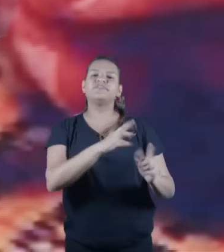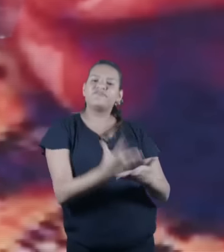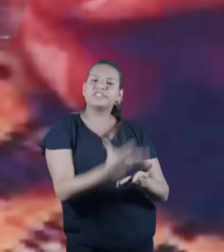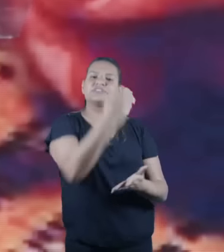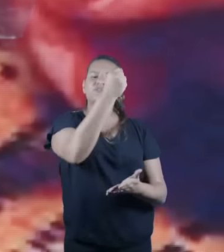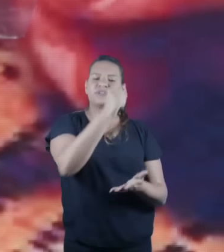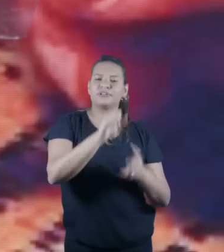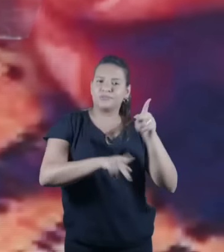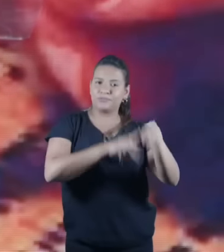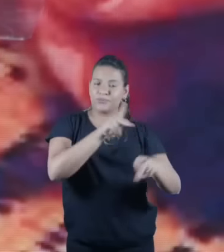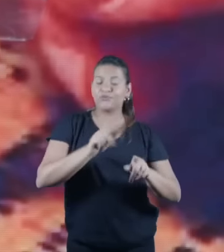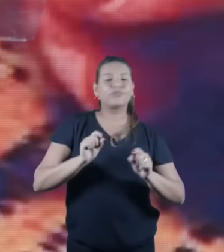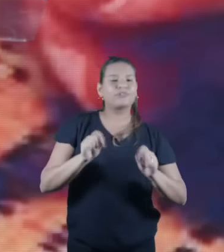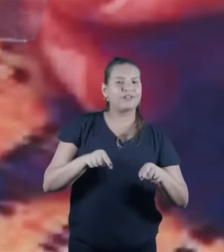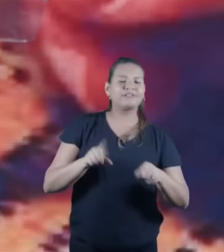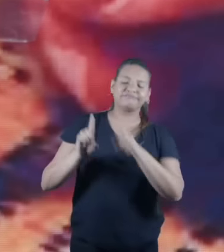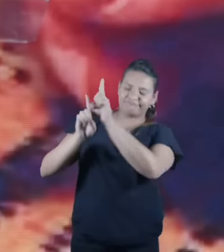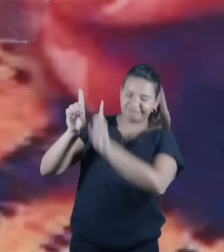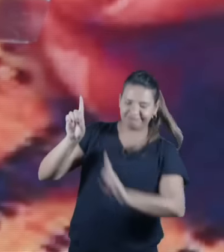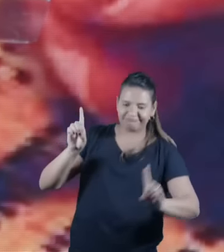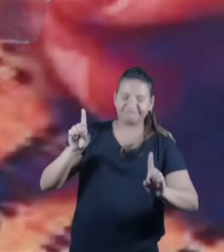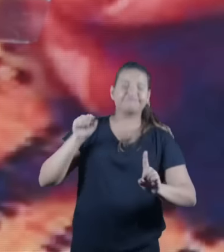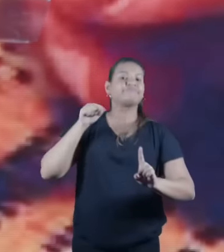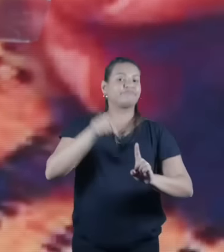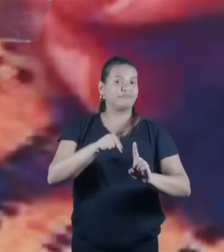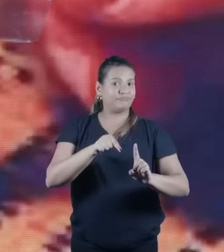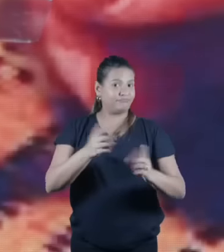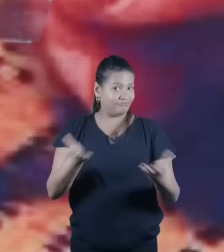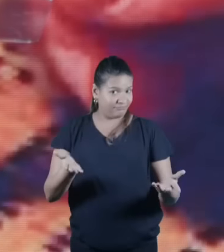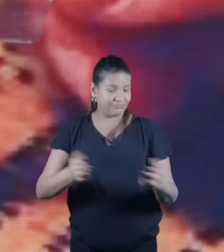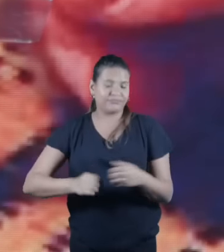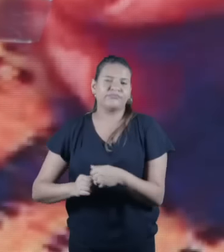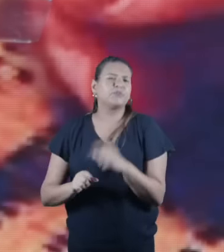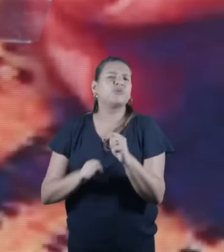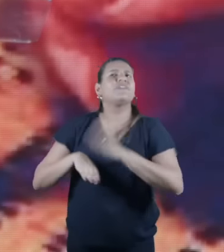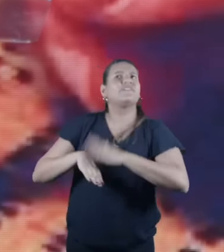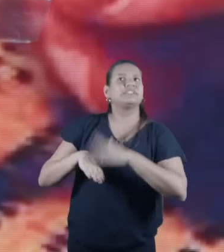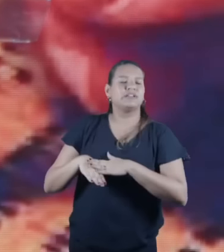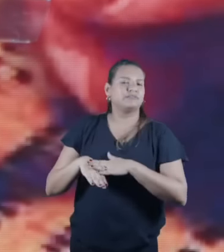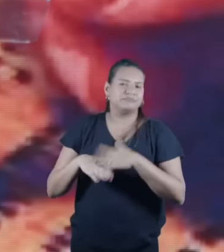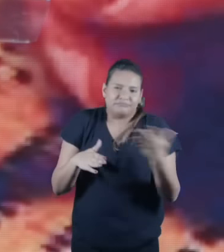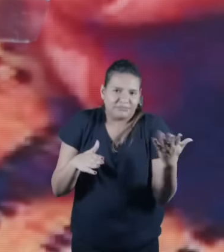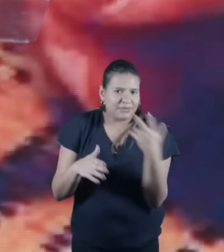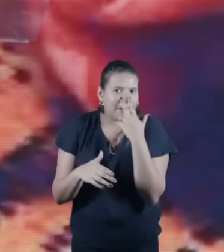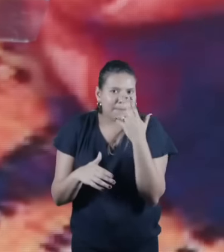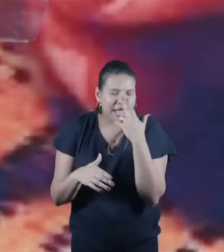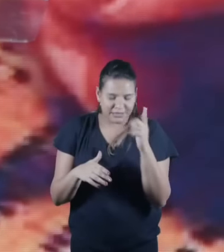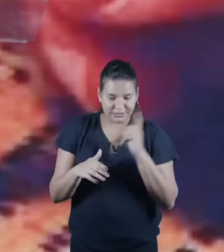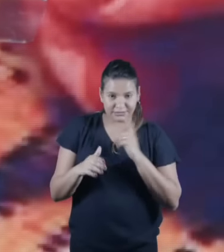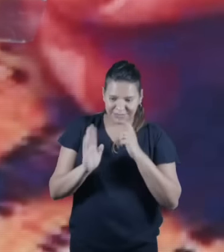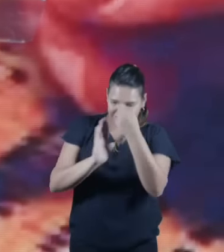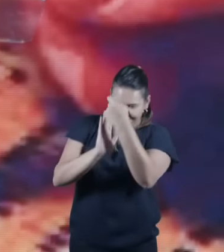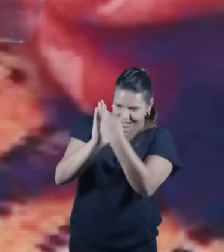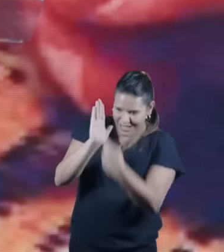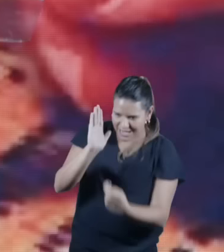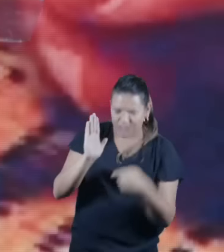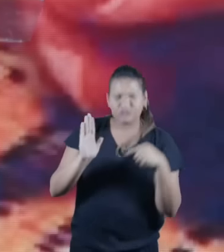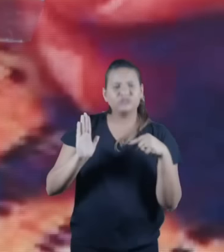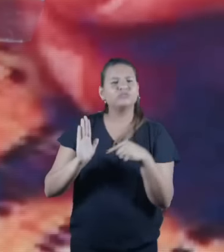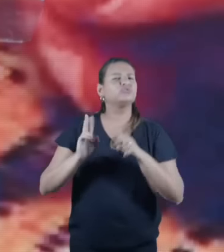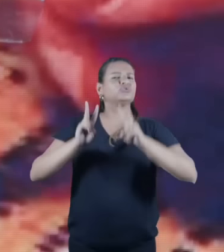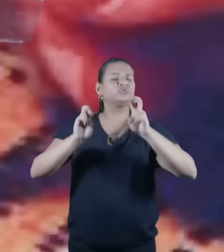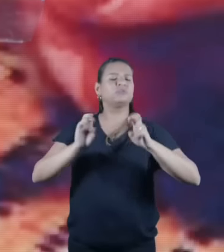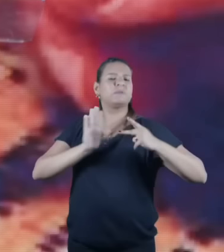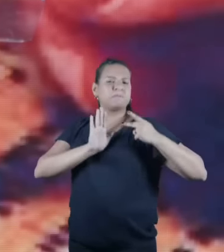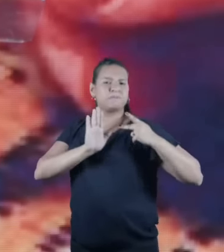vai chegar, e o que ele vai fazer, através dos profetas. É um quebra-cabeça, pessoal. Porque tem diferentes profecias, e a gente tem que